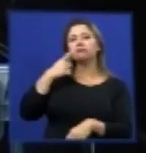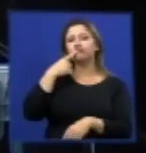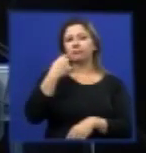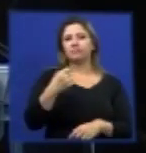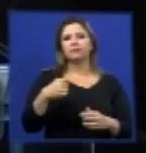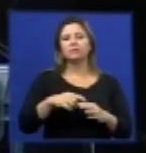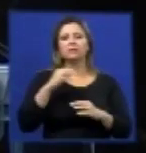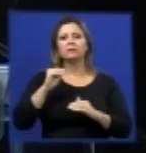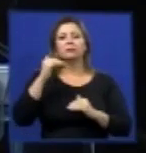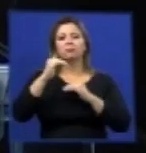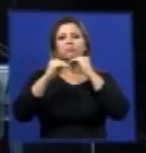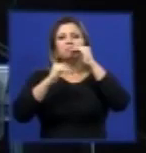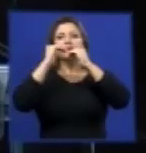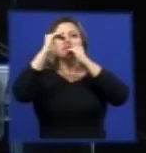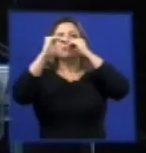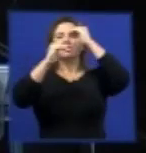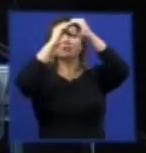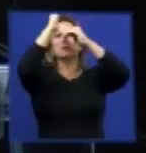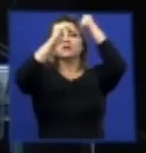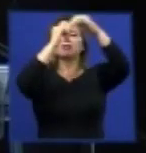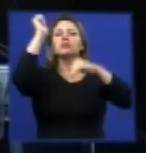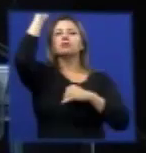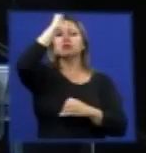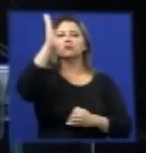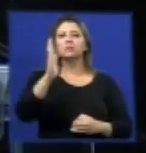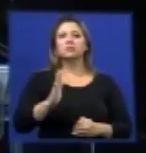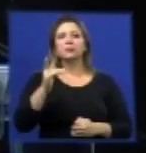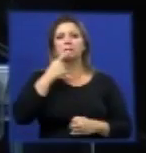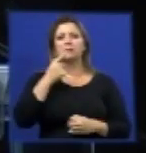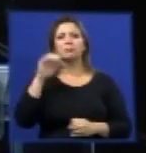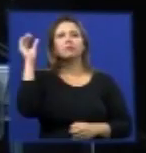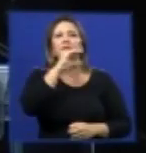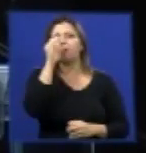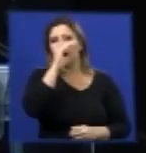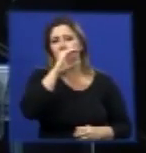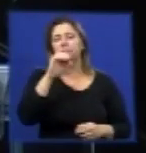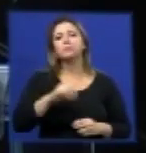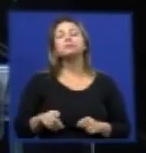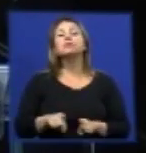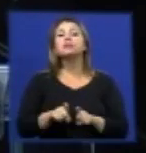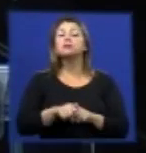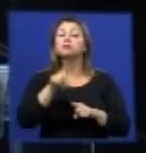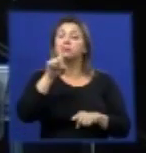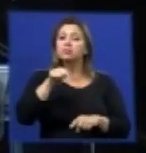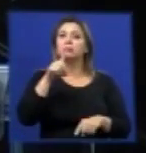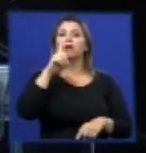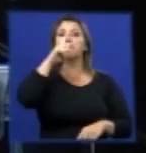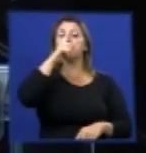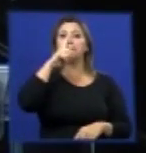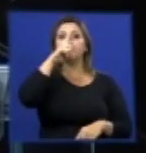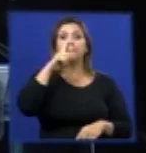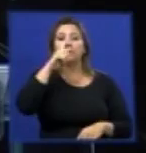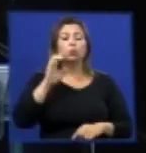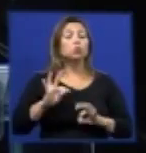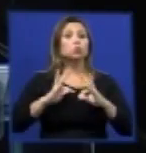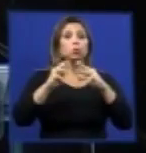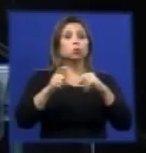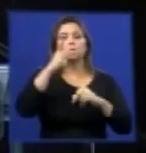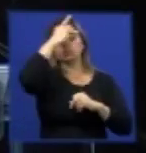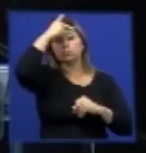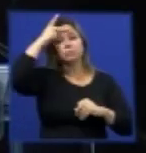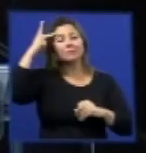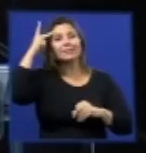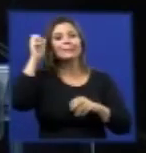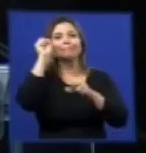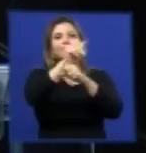expansão no território brasileiro em um curto espaço de tempo isso põe em risco toda a população brasileira para a